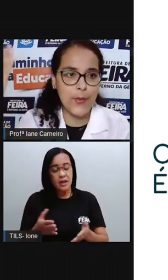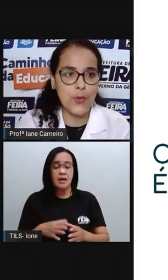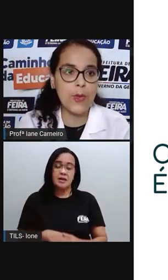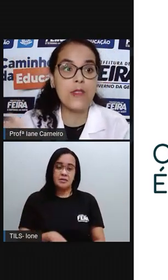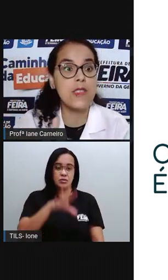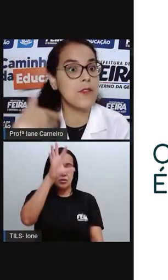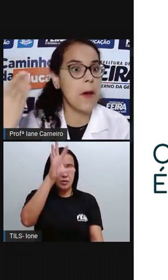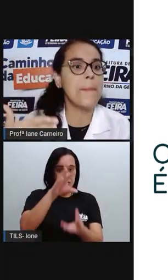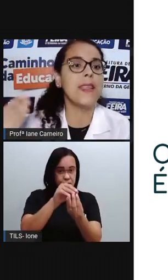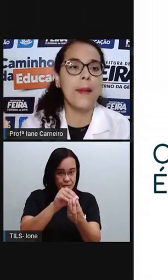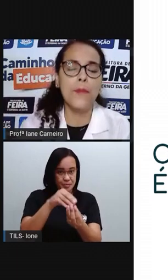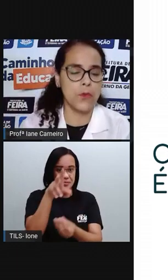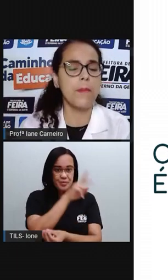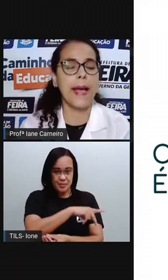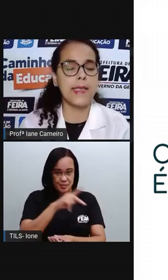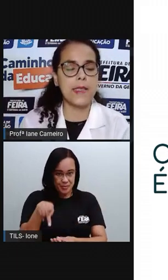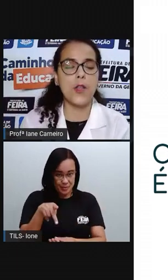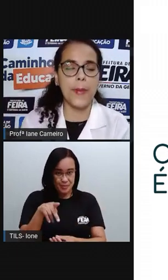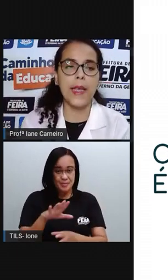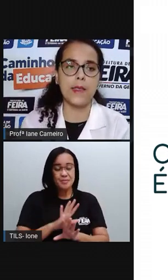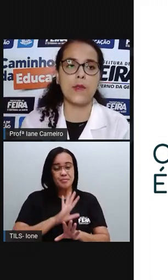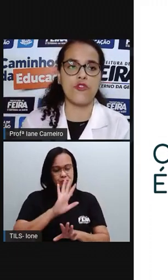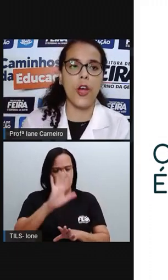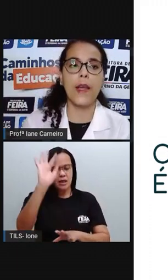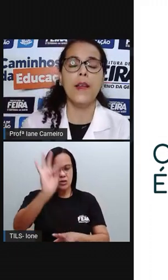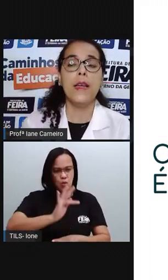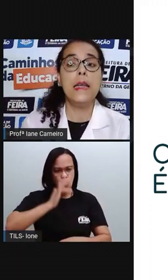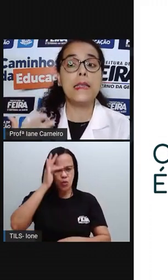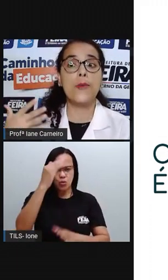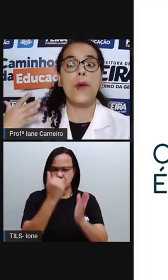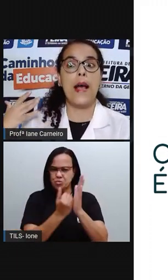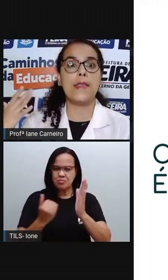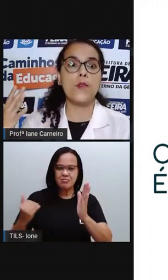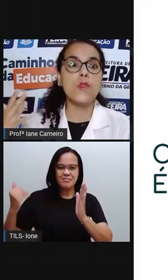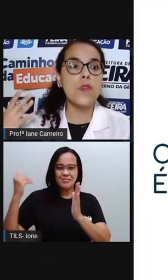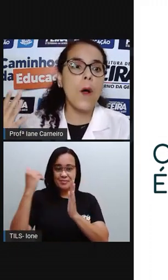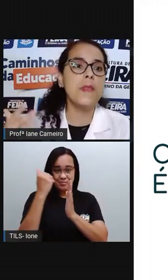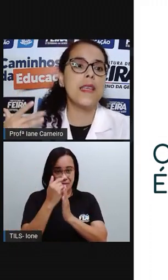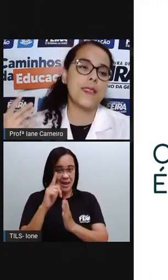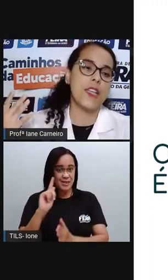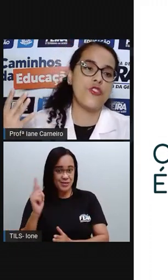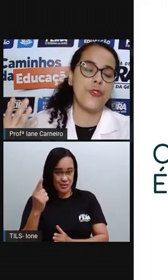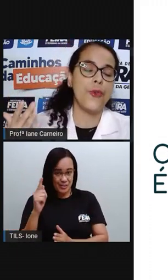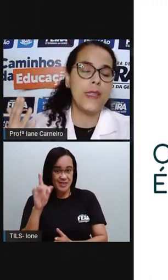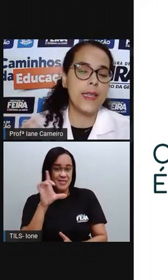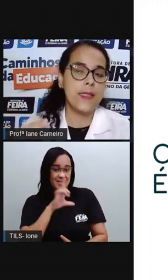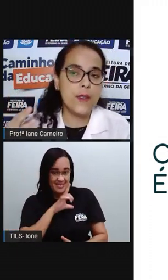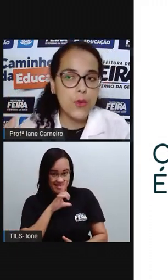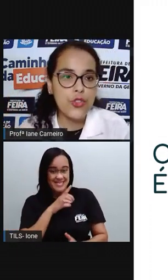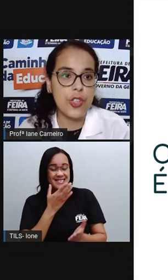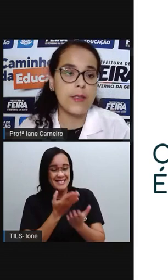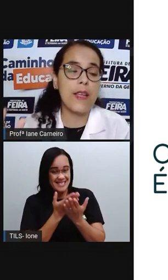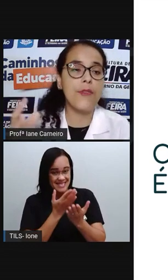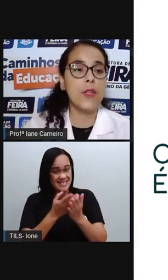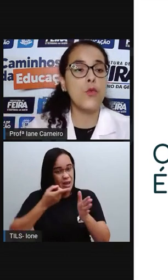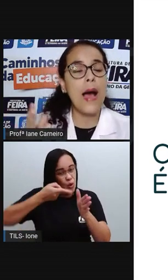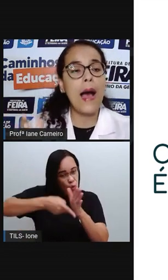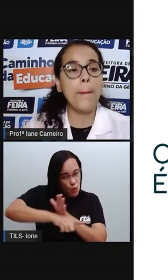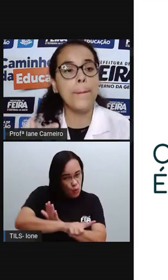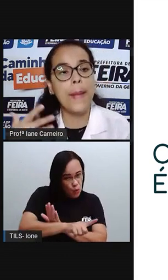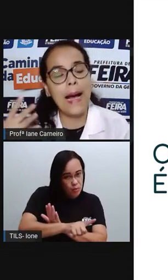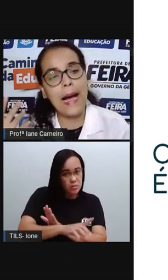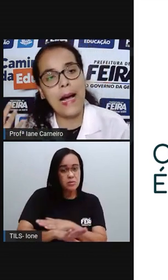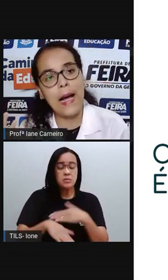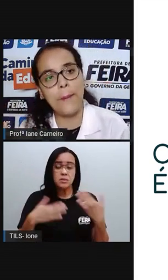nas séries futuras vocês vão aprender muito mais sobre isso, tá joia? Então, os nomes das regiões, eles surgem devido